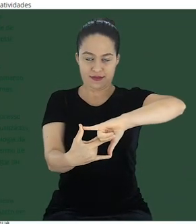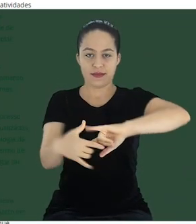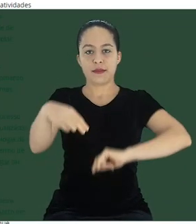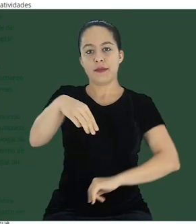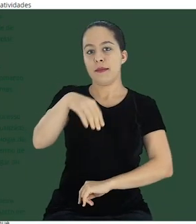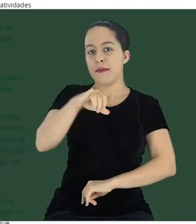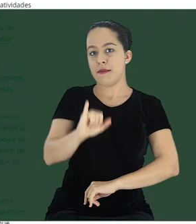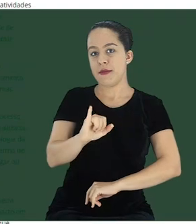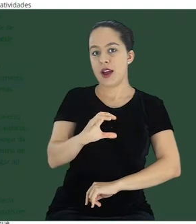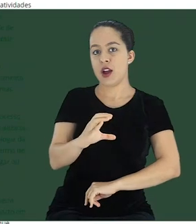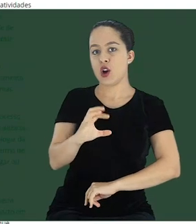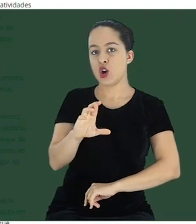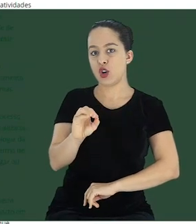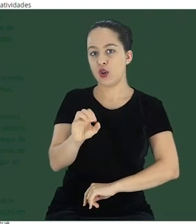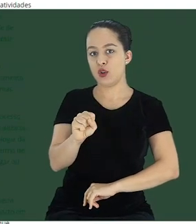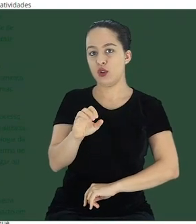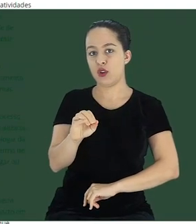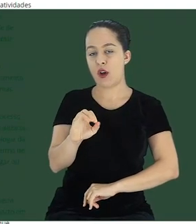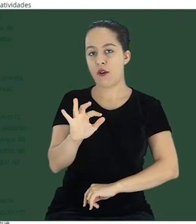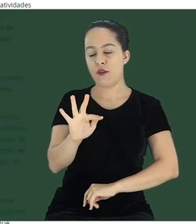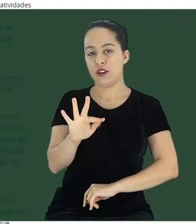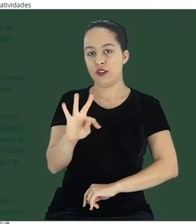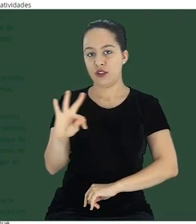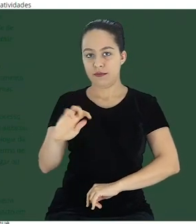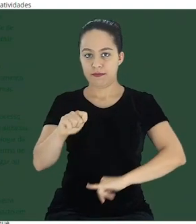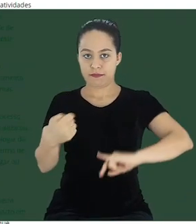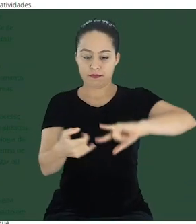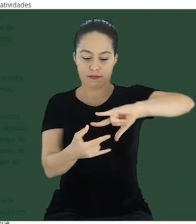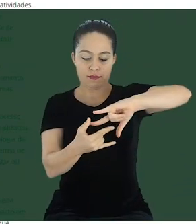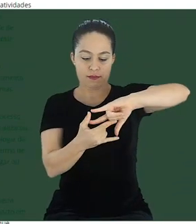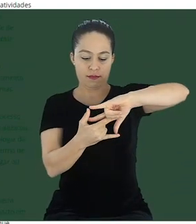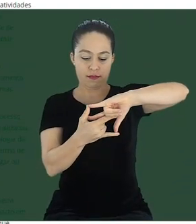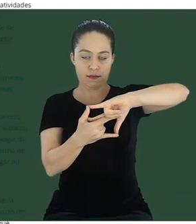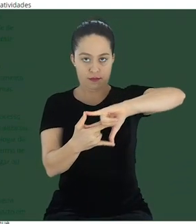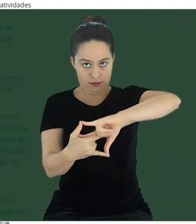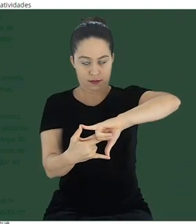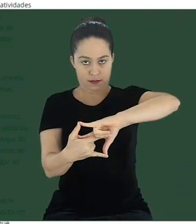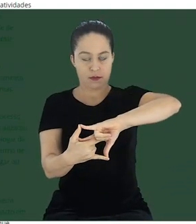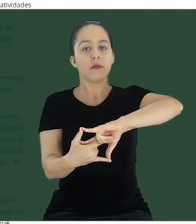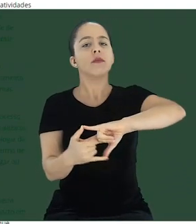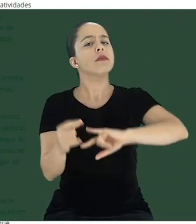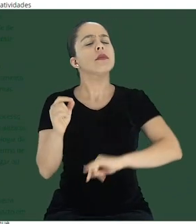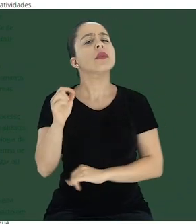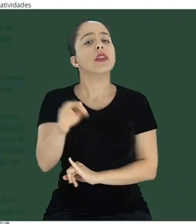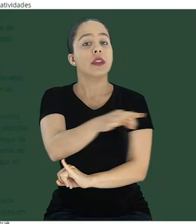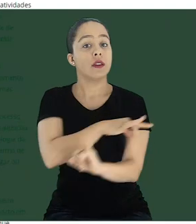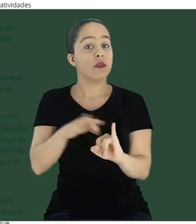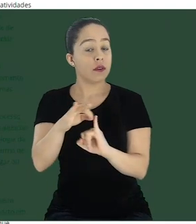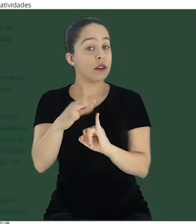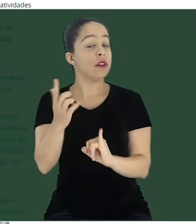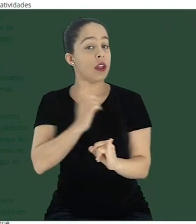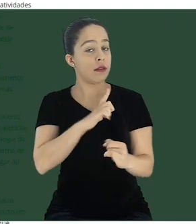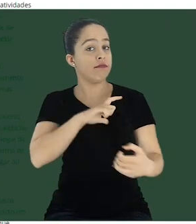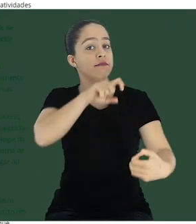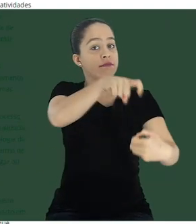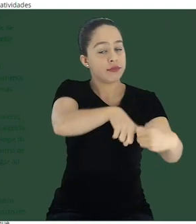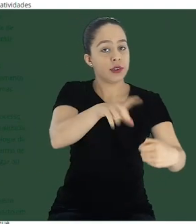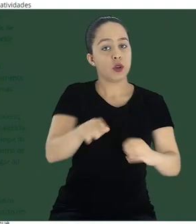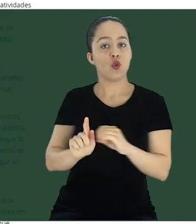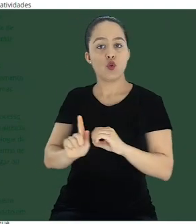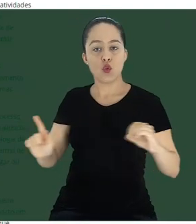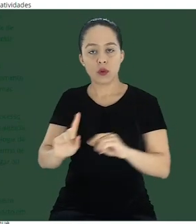o IFSS fez uma parceria com a Google e a Microsoft para disponibilizar alguns